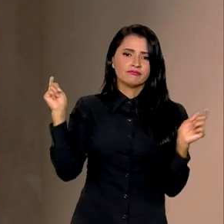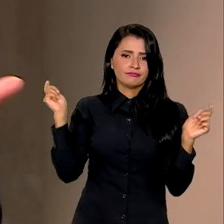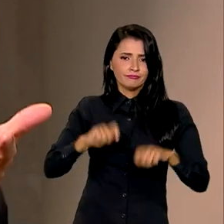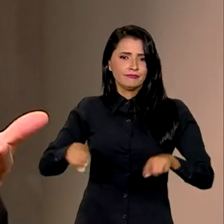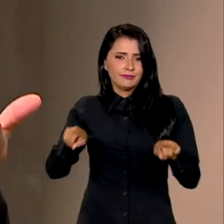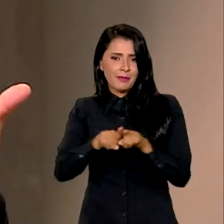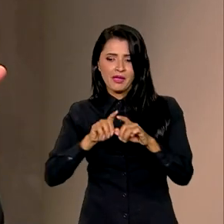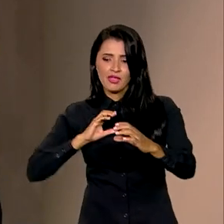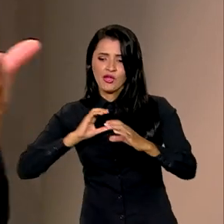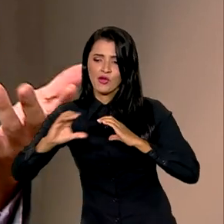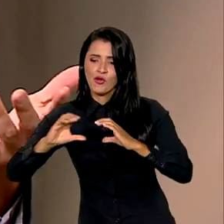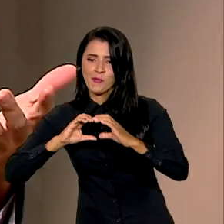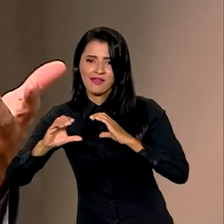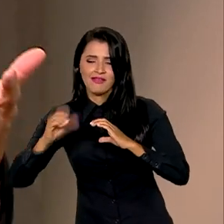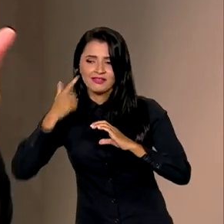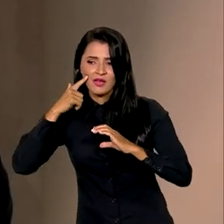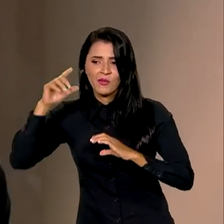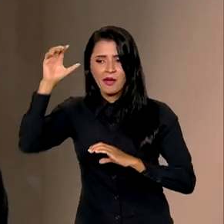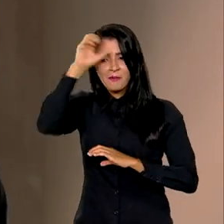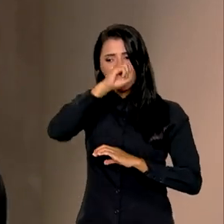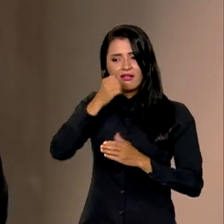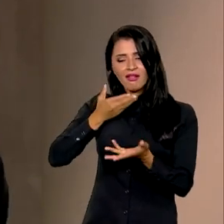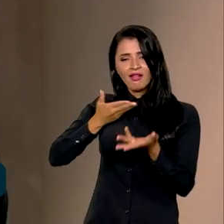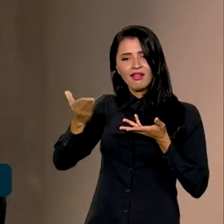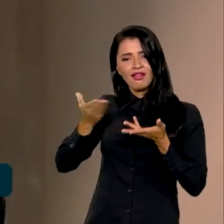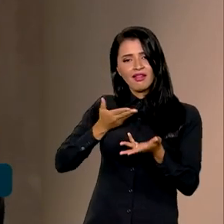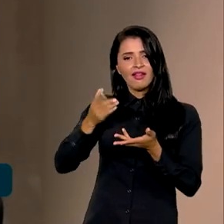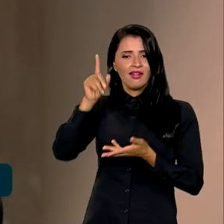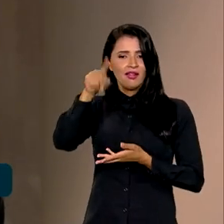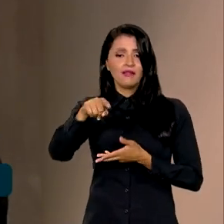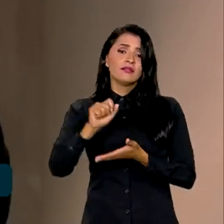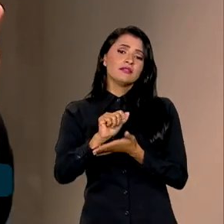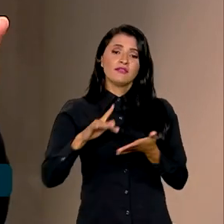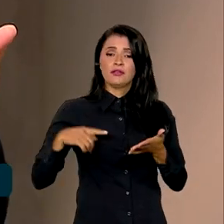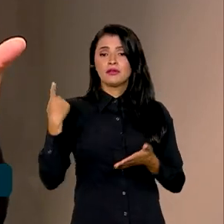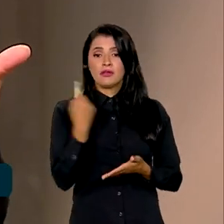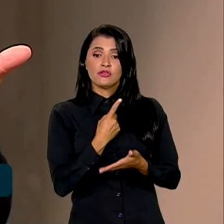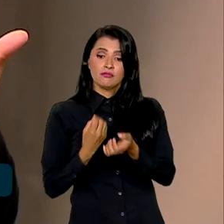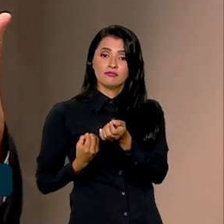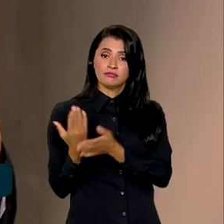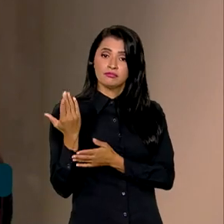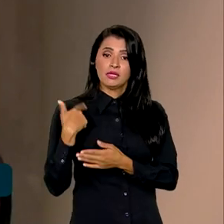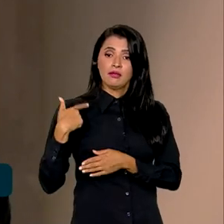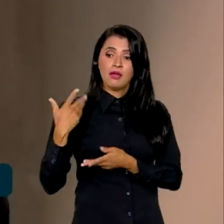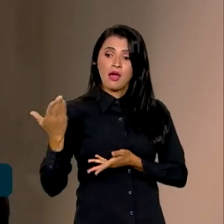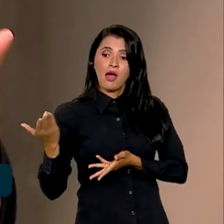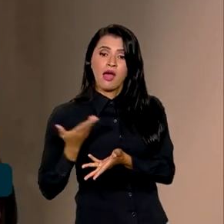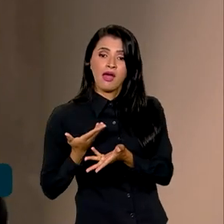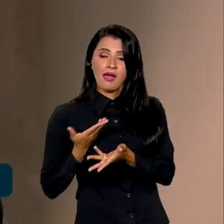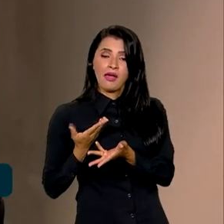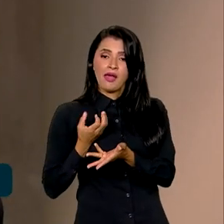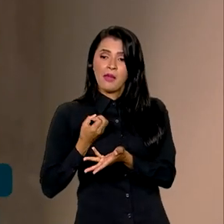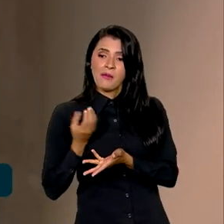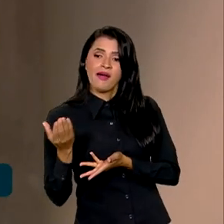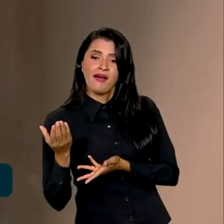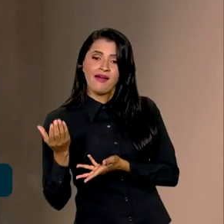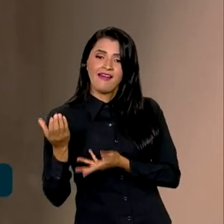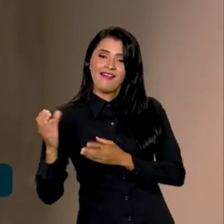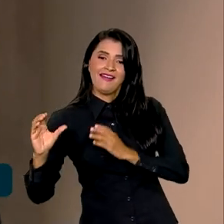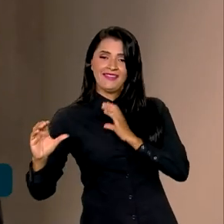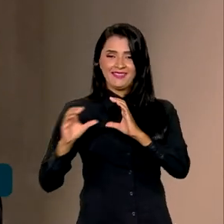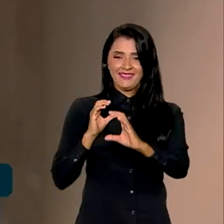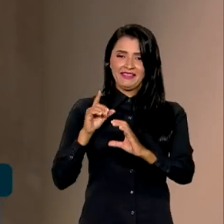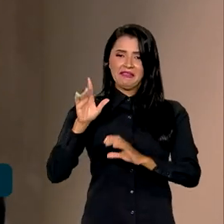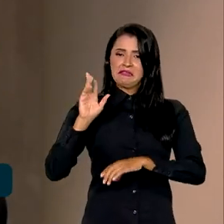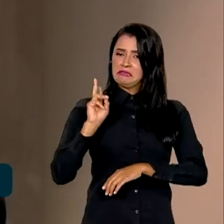aprender comunicação. Comunicação como uma atividade, tanto que a gente produz como que a gente recebe. O tempo inteiro nós estamos gastando